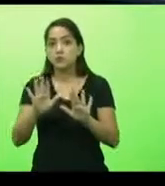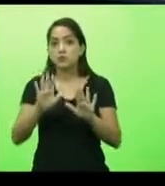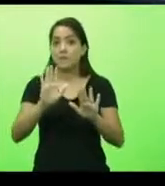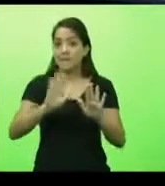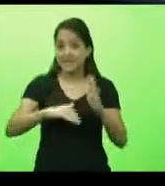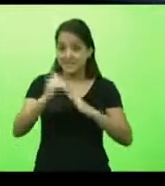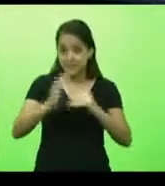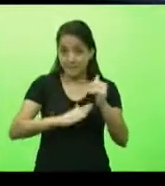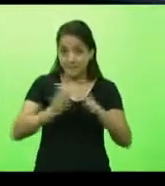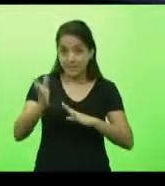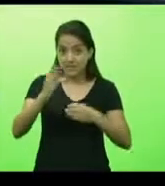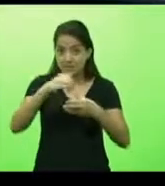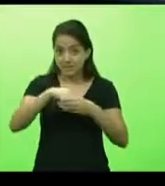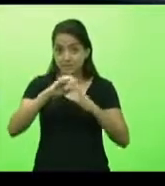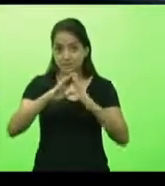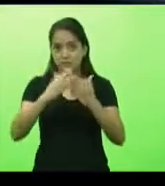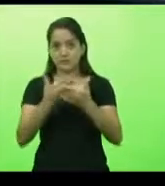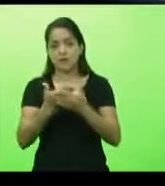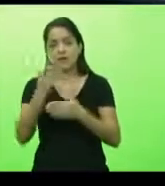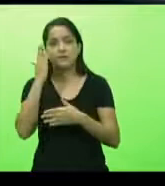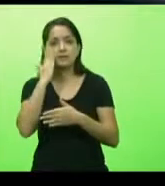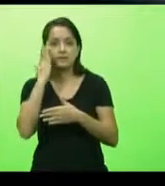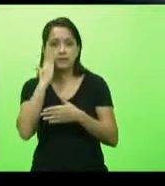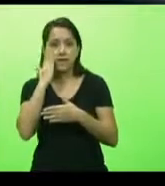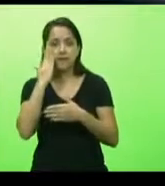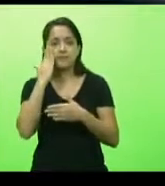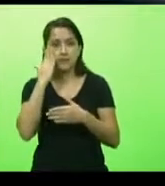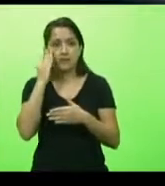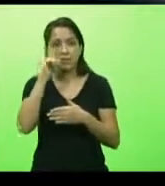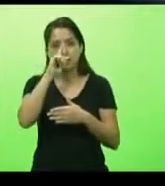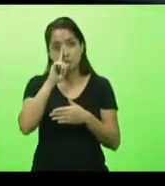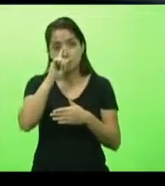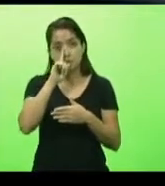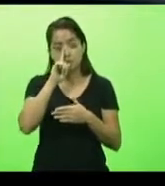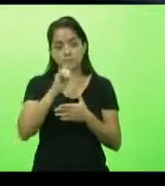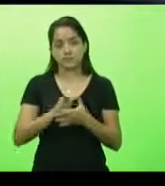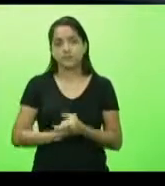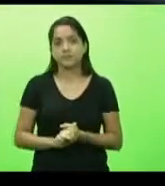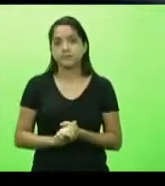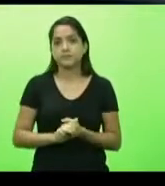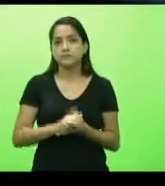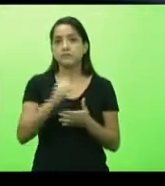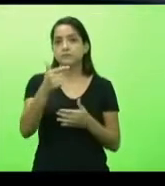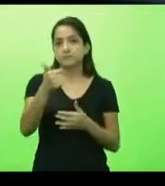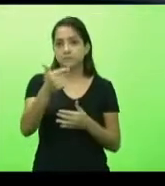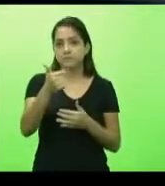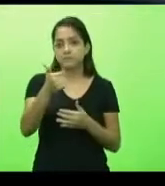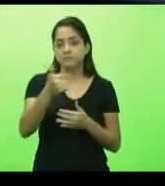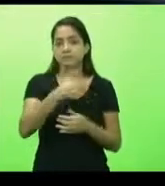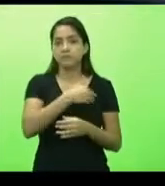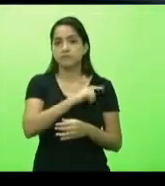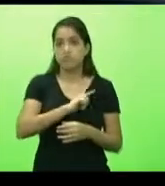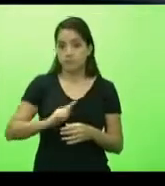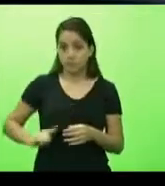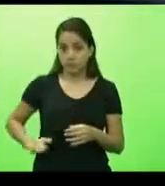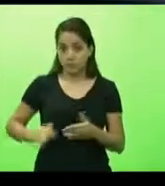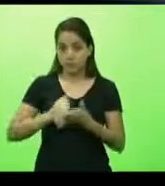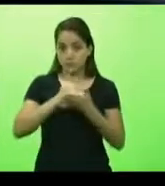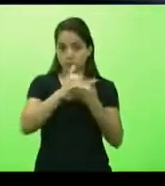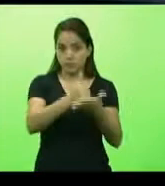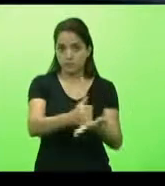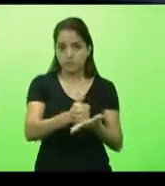quem está dentro da escola sabe que o risco é grande. Décimo segundo, governadores estão apoiando.